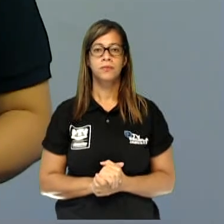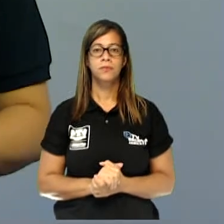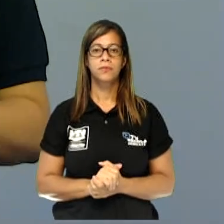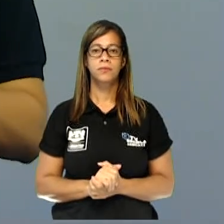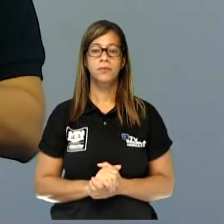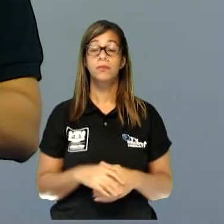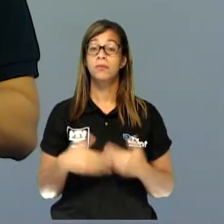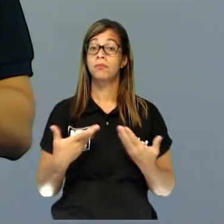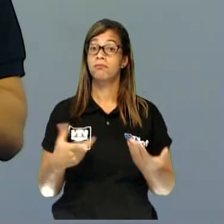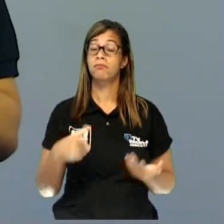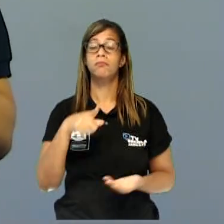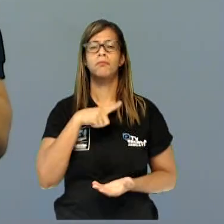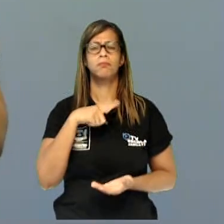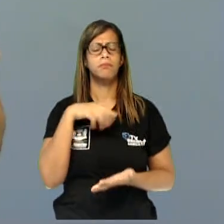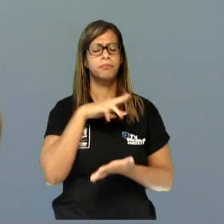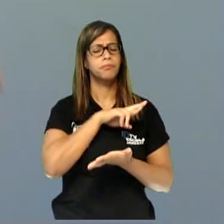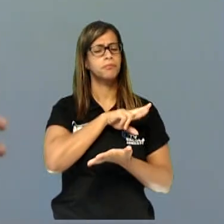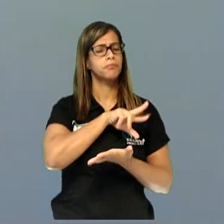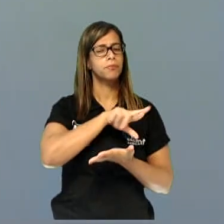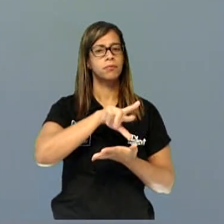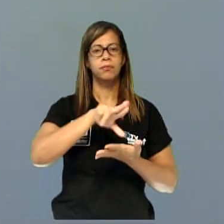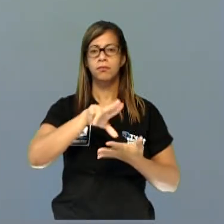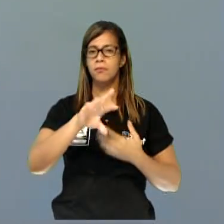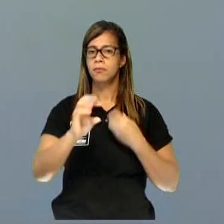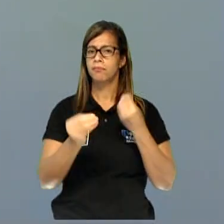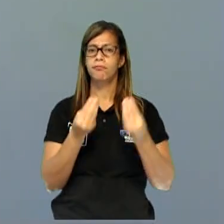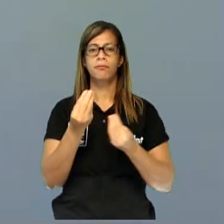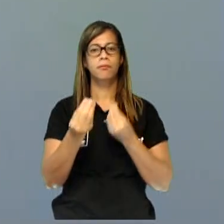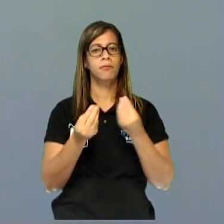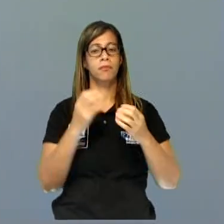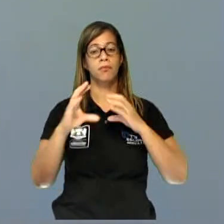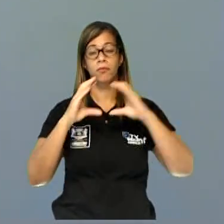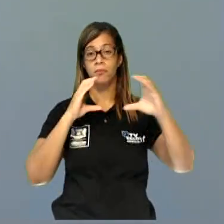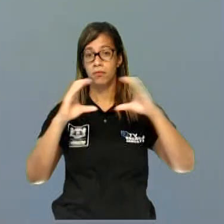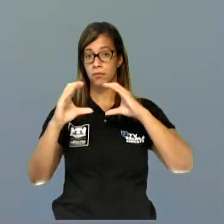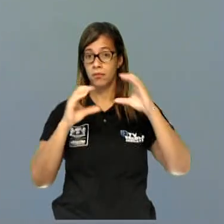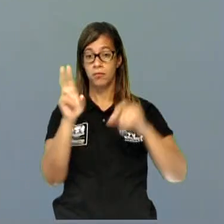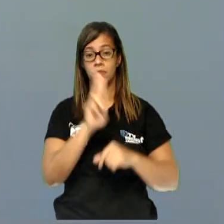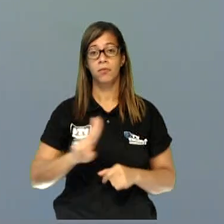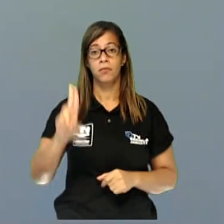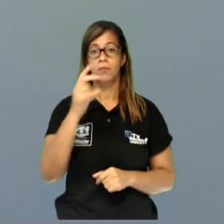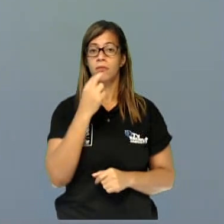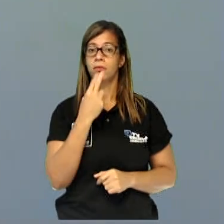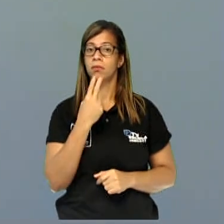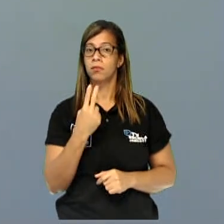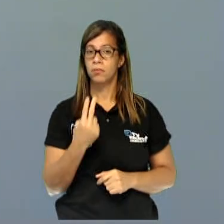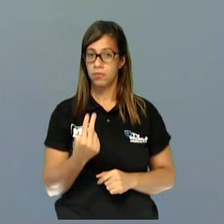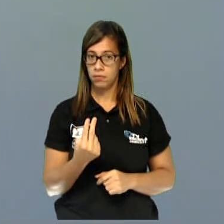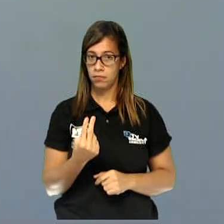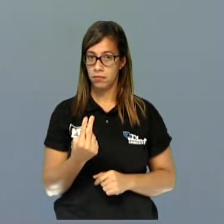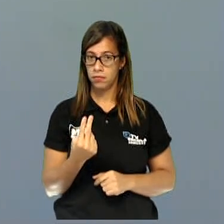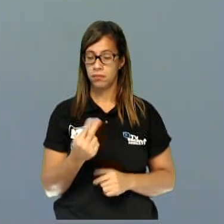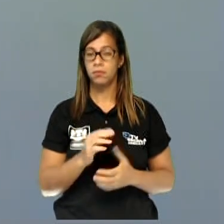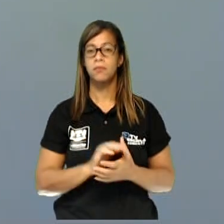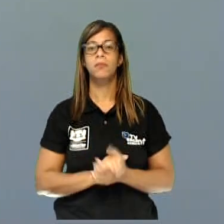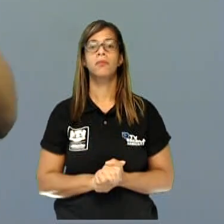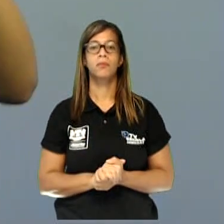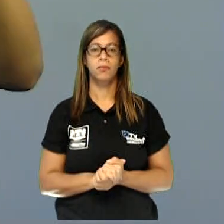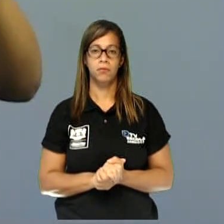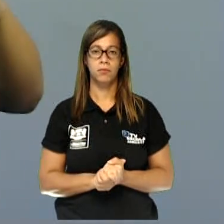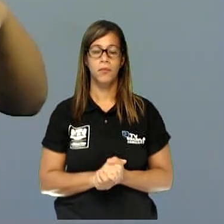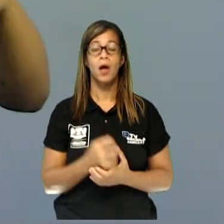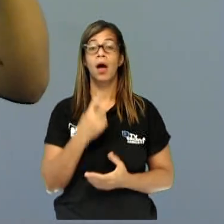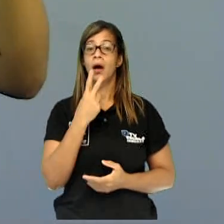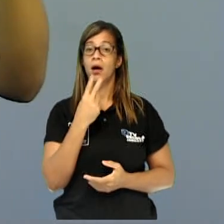Então, existem muitas formas de se comunicar, usando a linguagem. Só existe uma forma de se comunicar, é usando a linguagem. Agora, a linguagem,